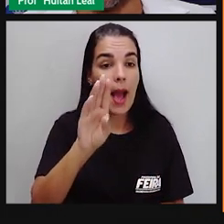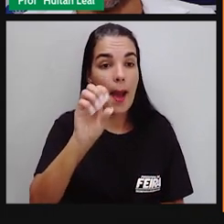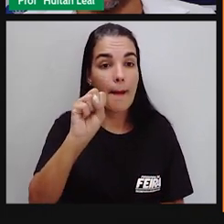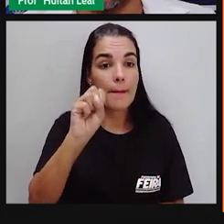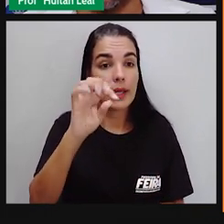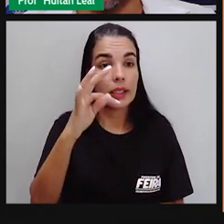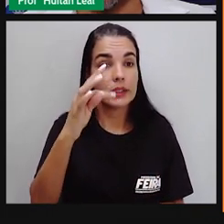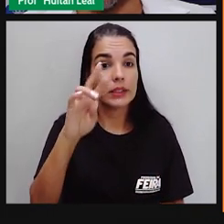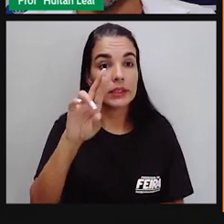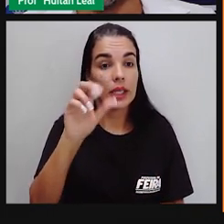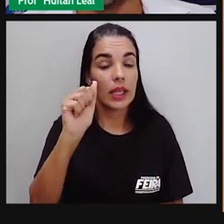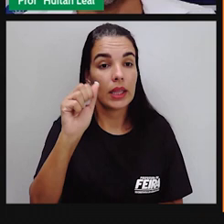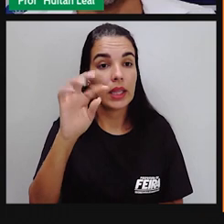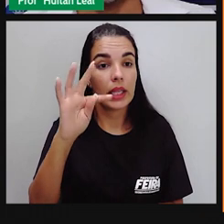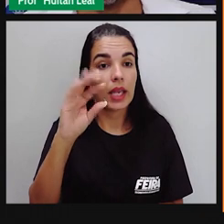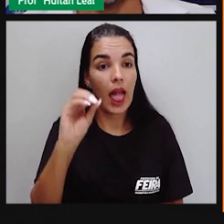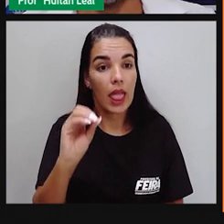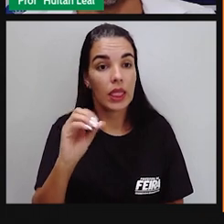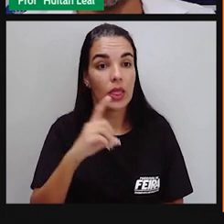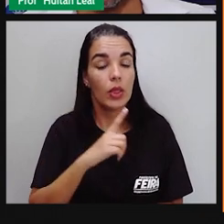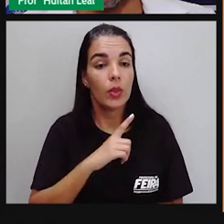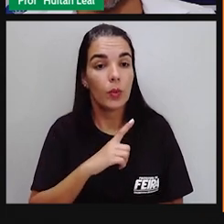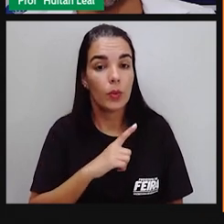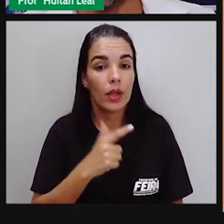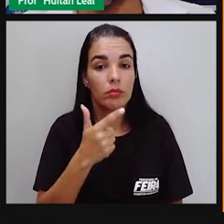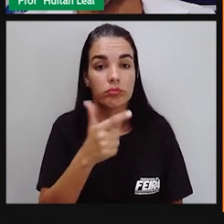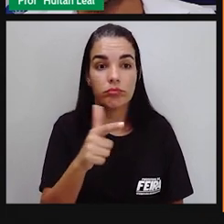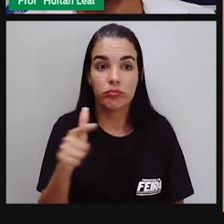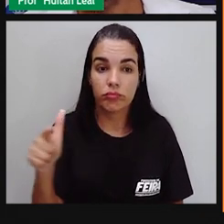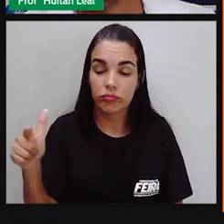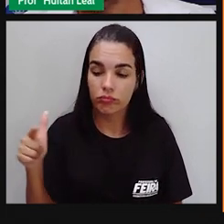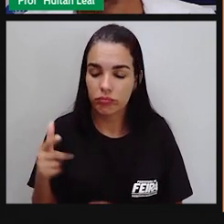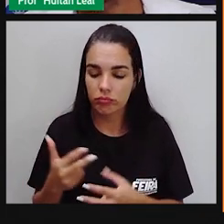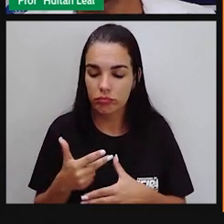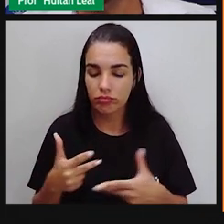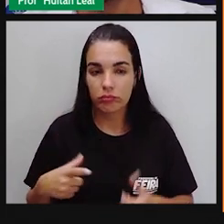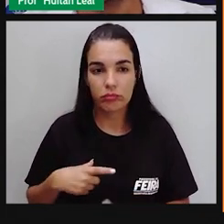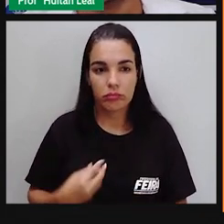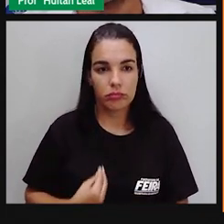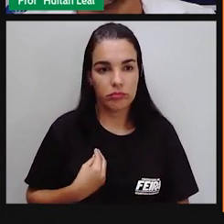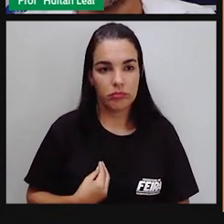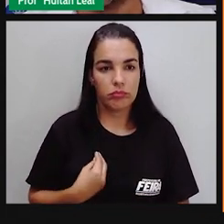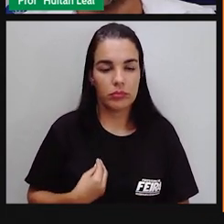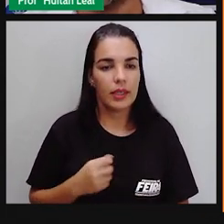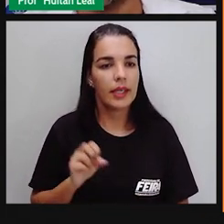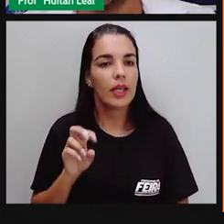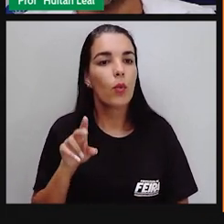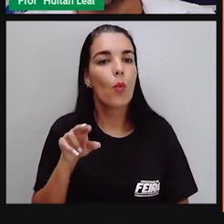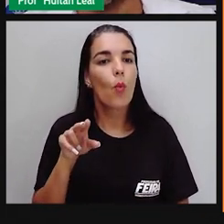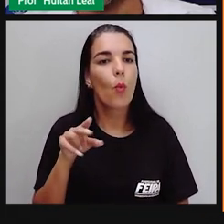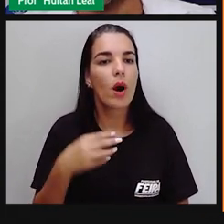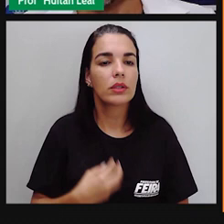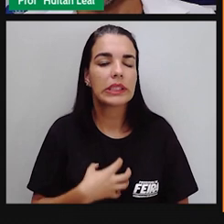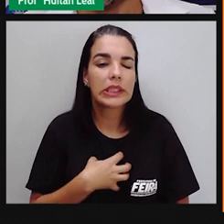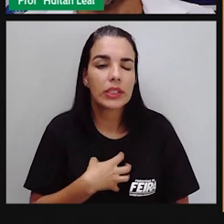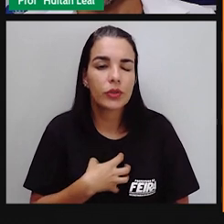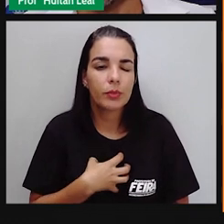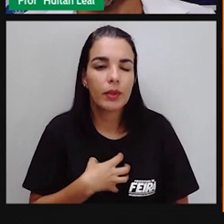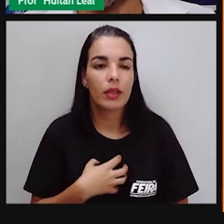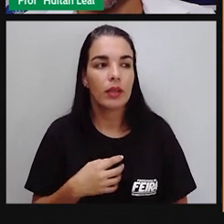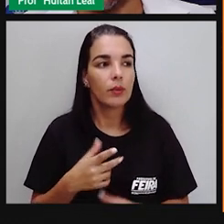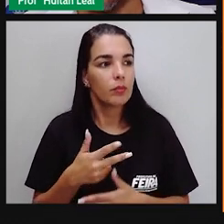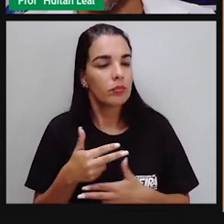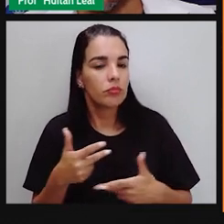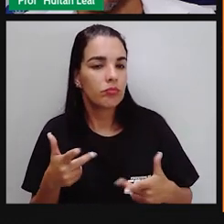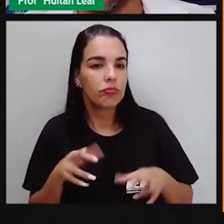aconteça. Então, a maioria dos sentimentos, ou todos os sentimentos, são abstratos, porque dependem de alguém para que